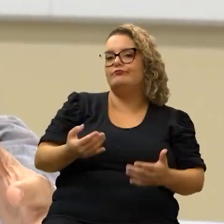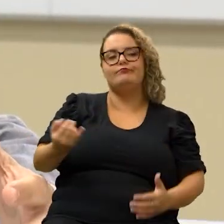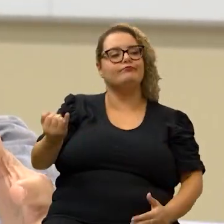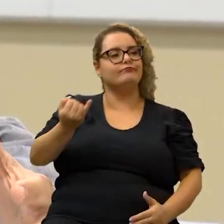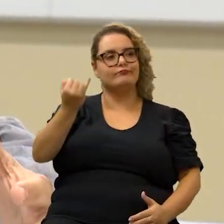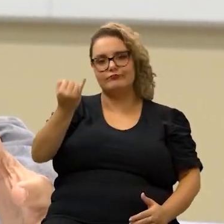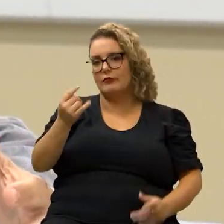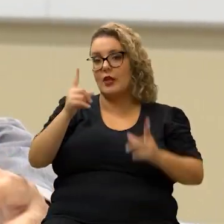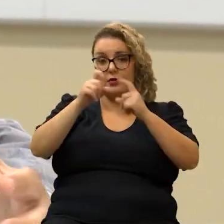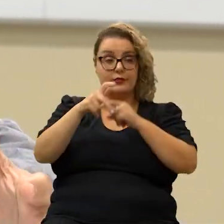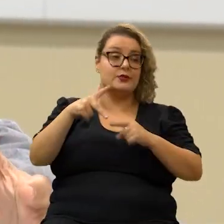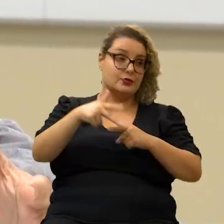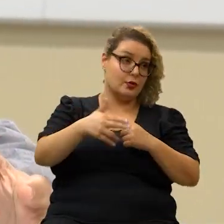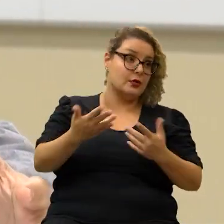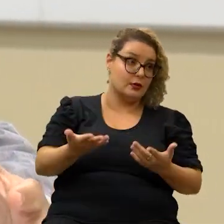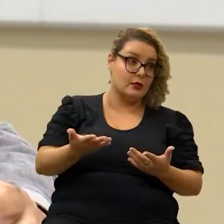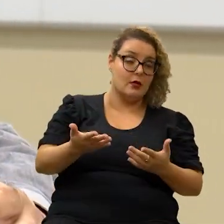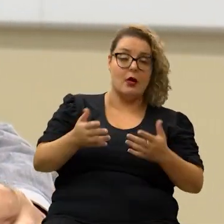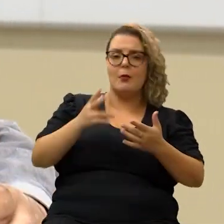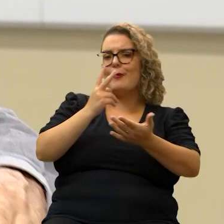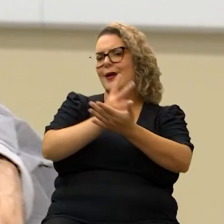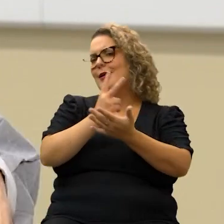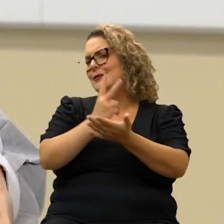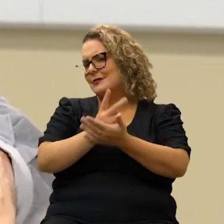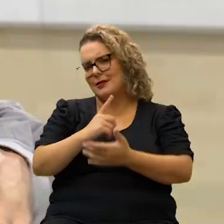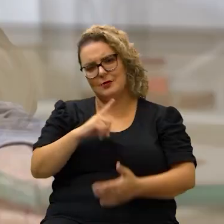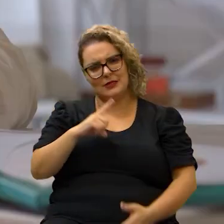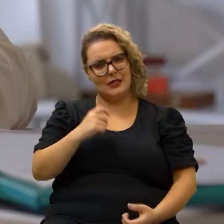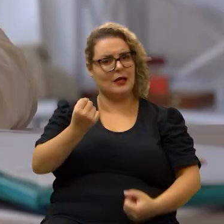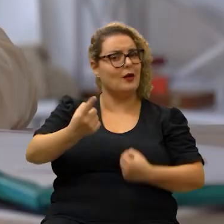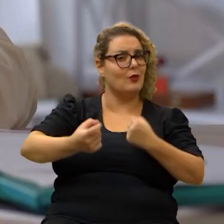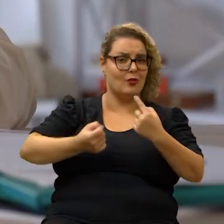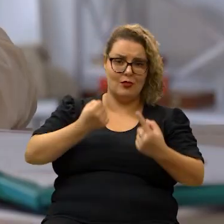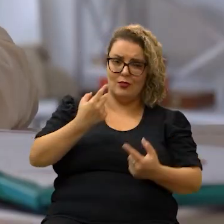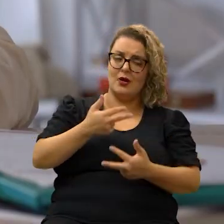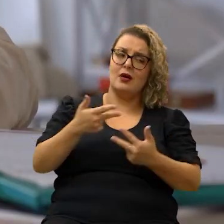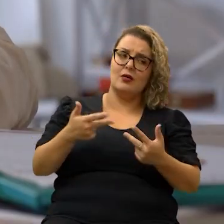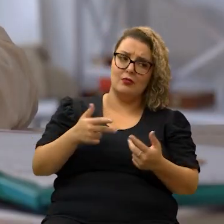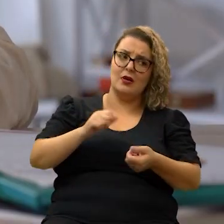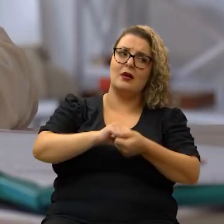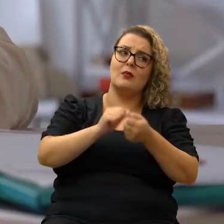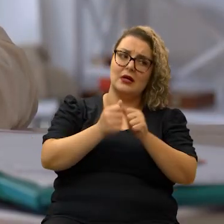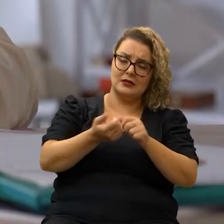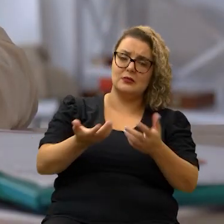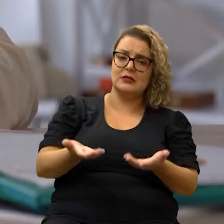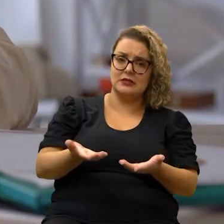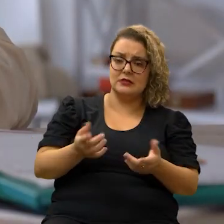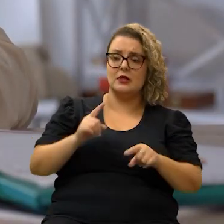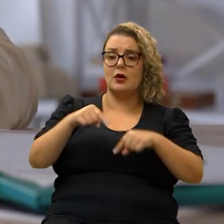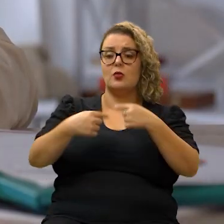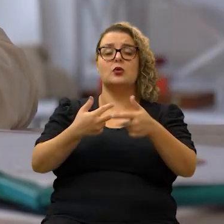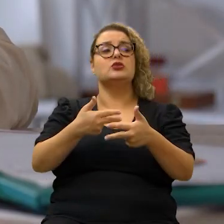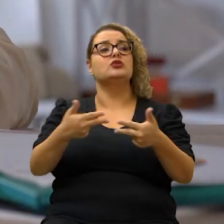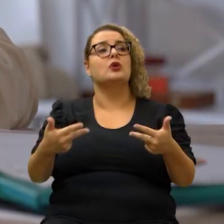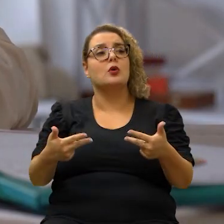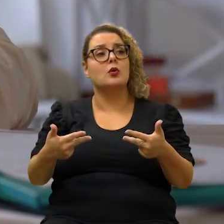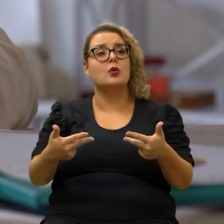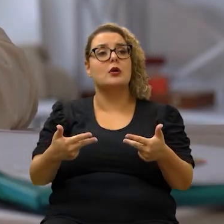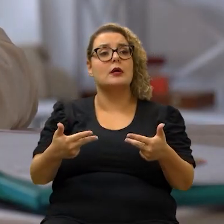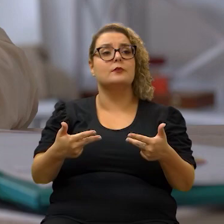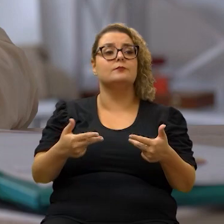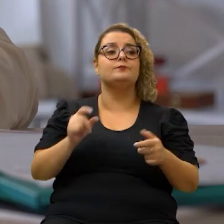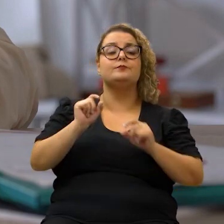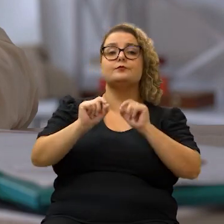muitas vezes são essenciais e é difícil de cortar mas sempre há alguma coisa onde é possível você fazer um ajuste a outra coisa